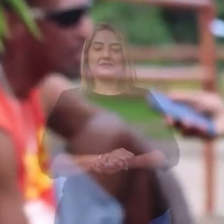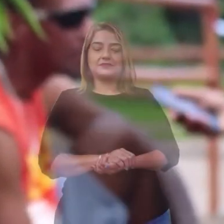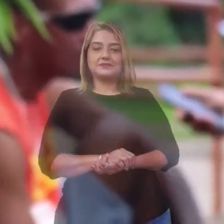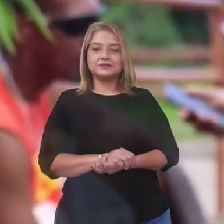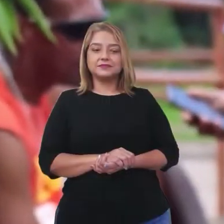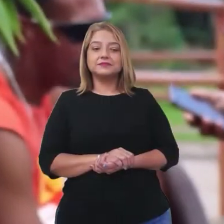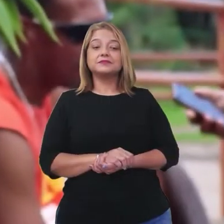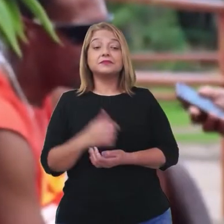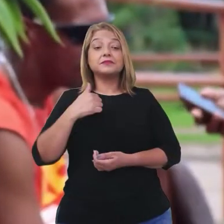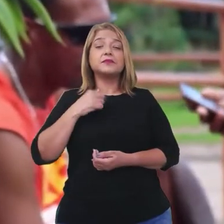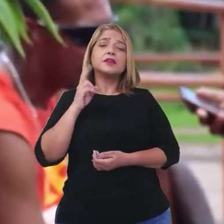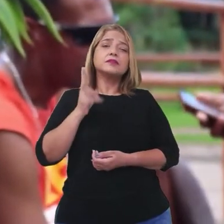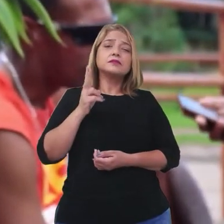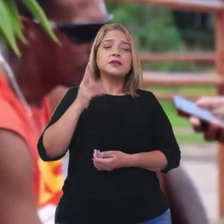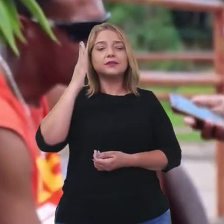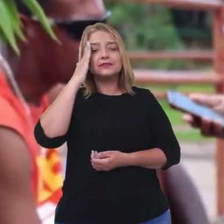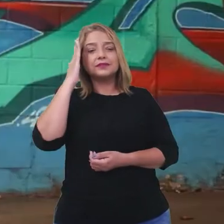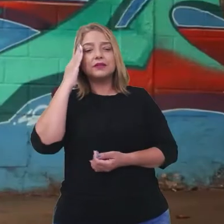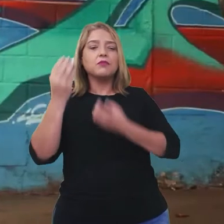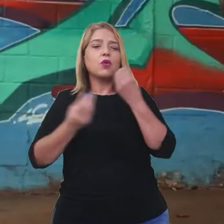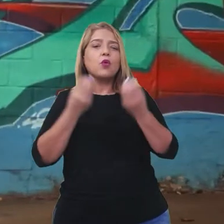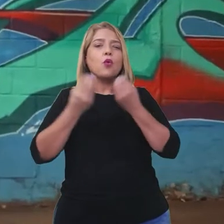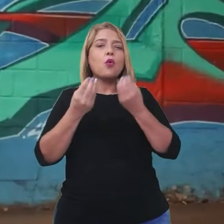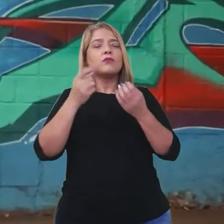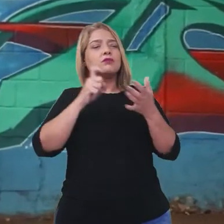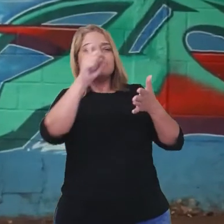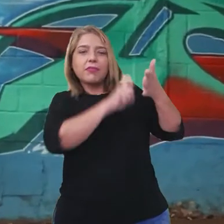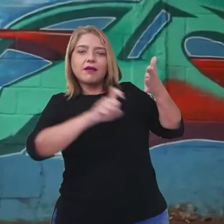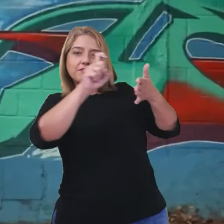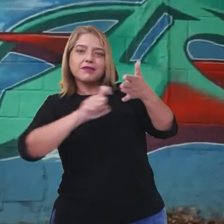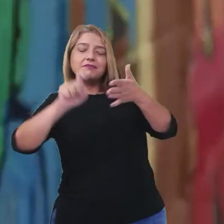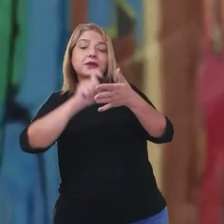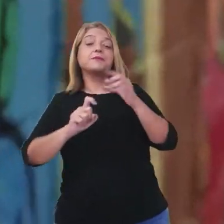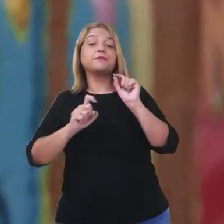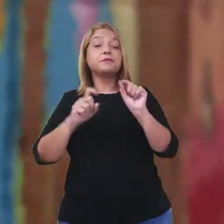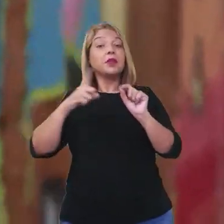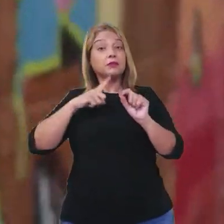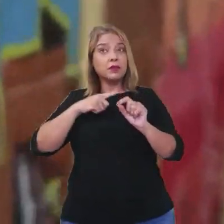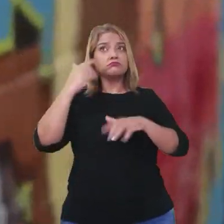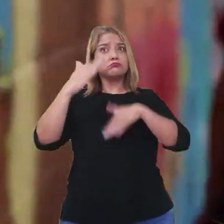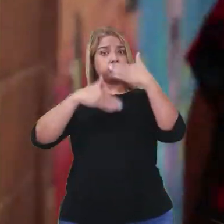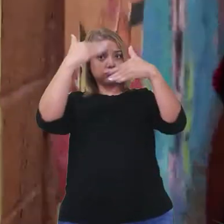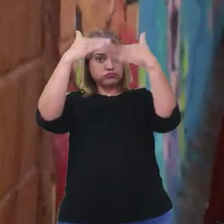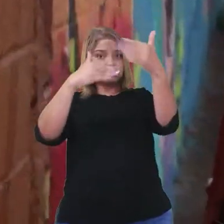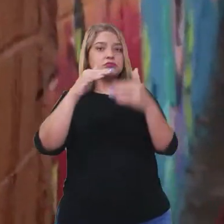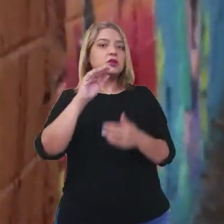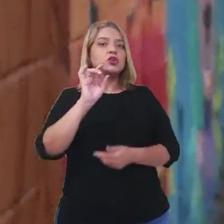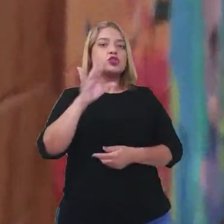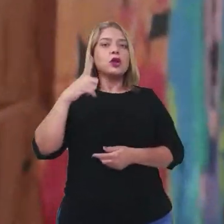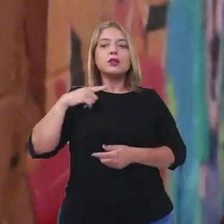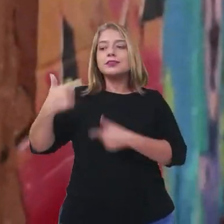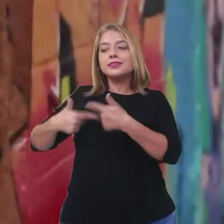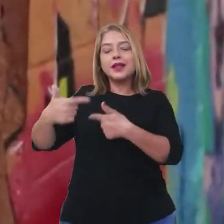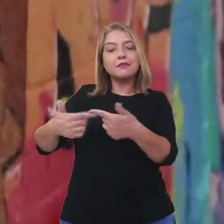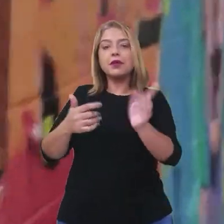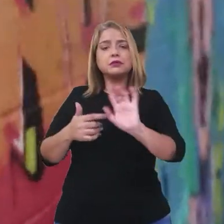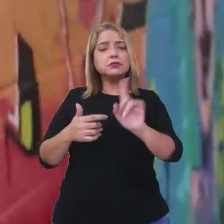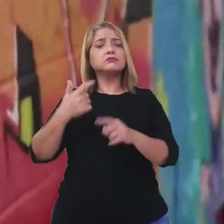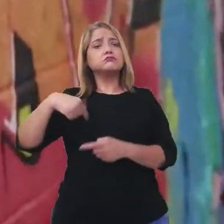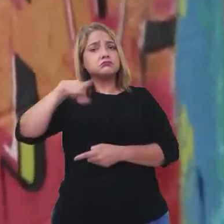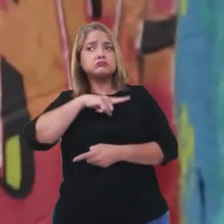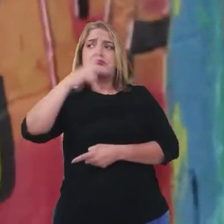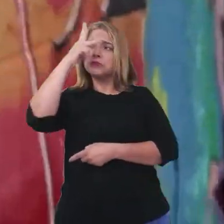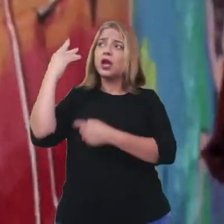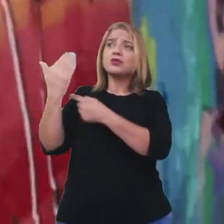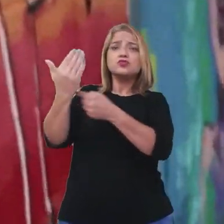Eu vejo essa questão do cenário do grafite, que teve uma evolução muito grande, não só devido a mim, mas a internet e tal